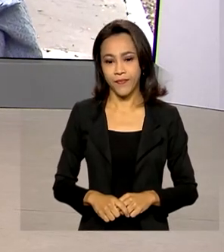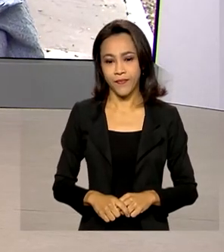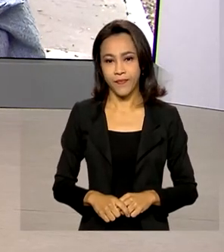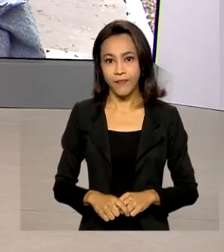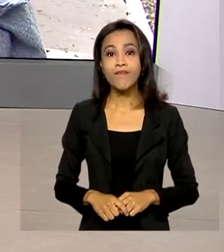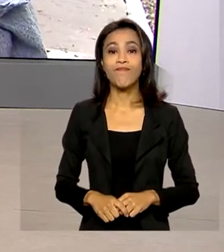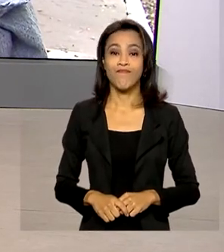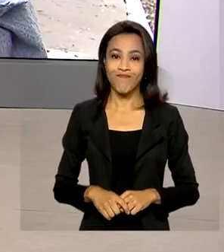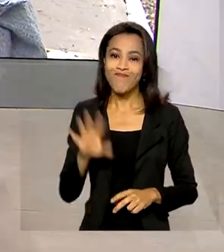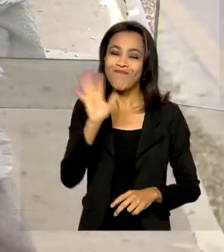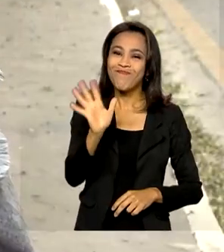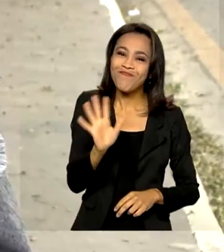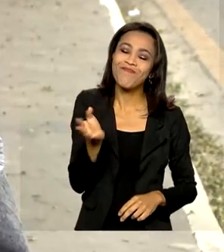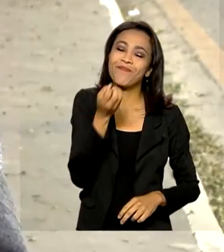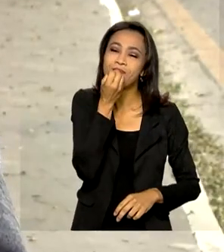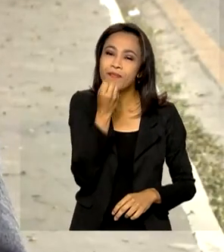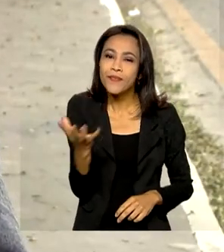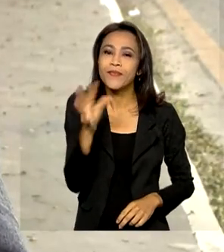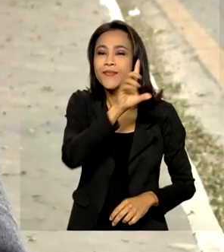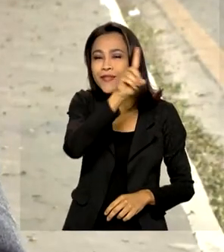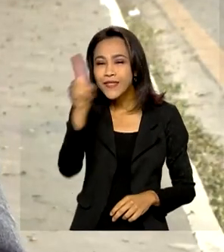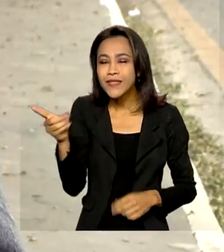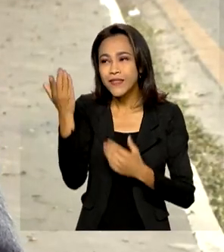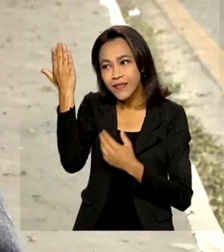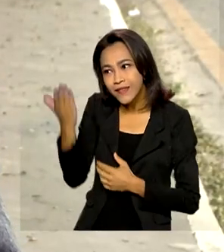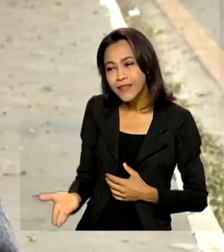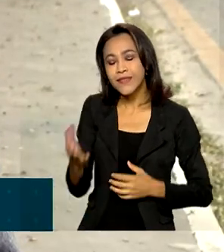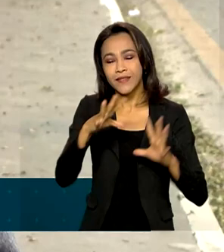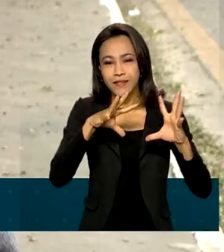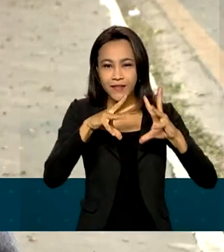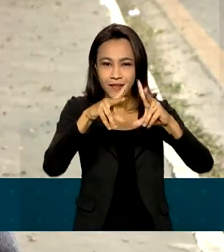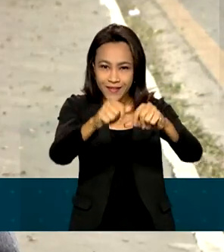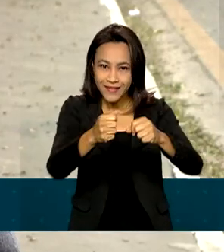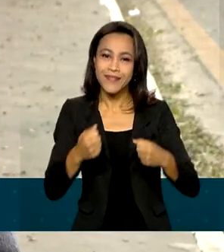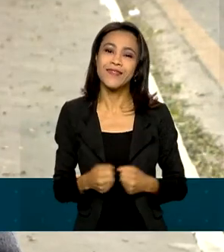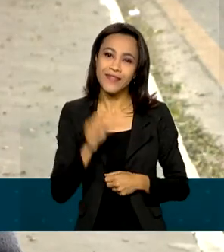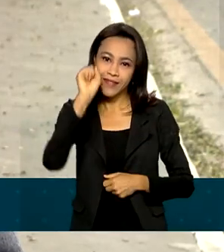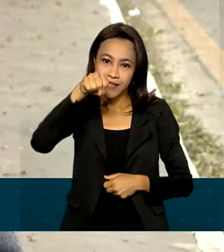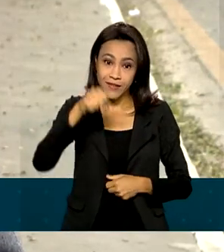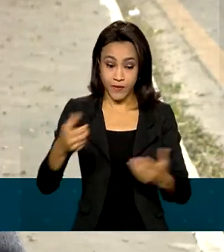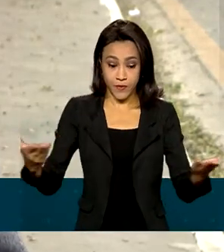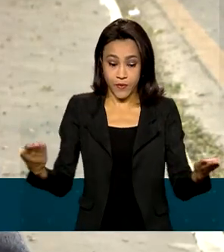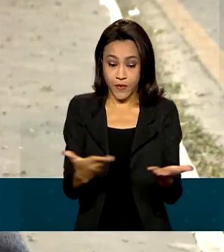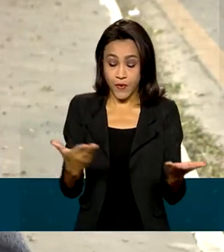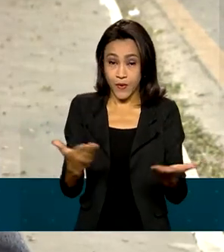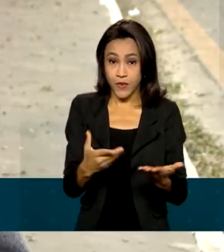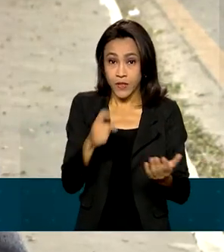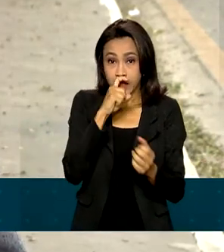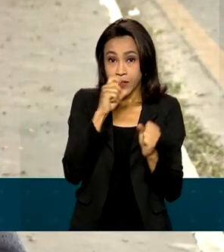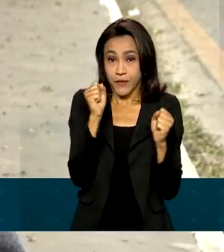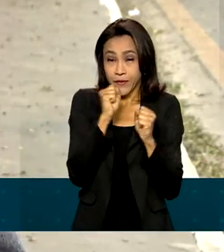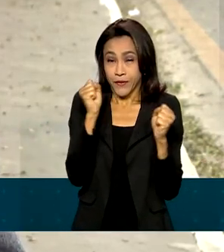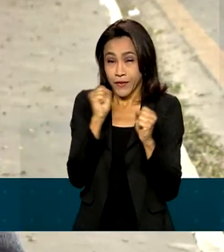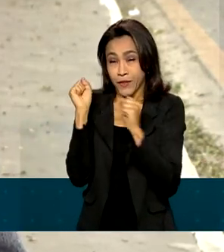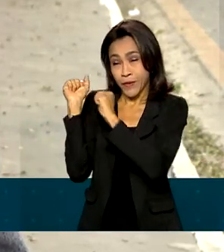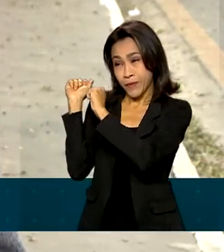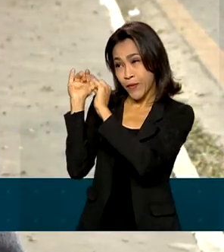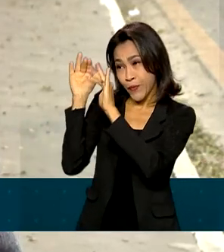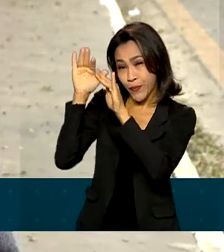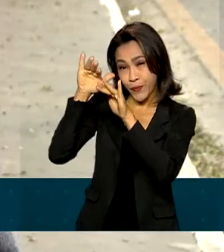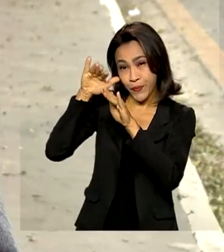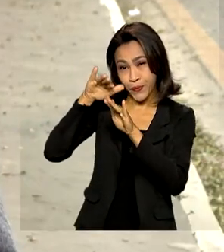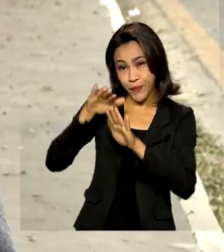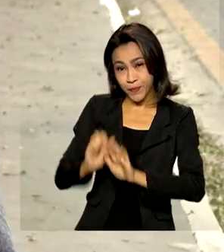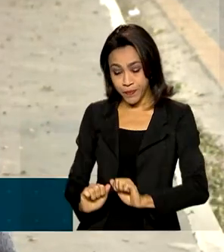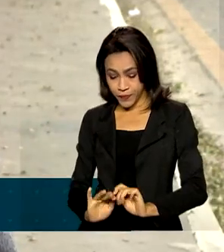Oi, Renata. Bom dia. Bom dia a você, bom dia a todos. É isso mesmo. A partir de hoje, essa frente fria avanza pelo país e